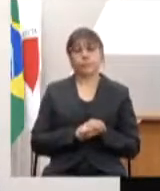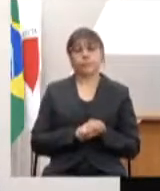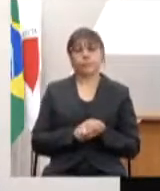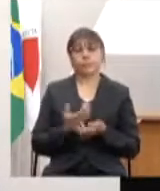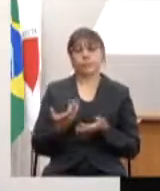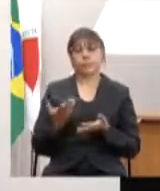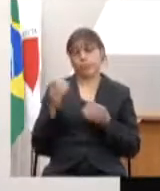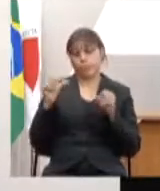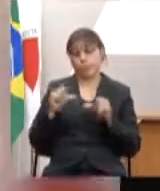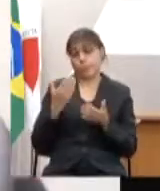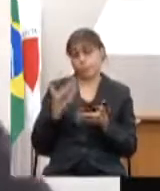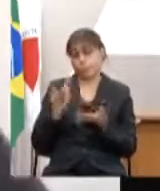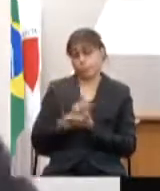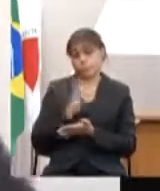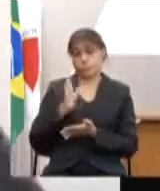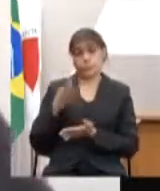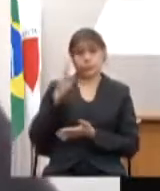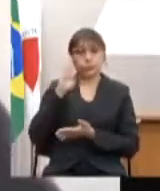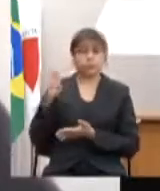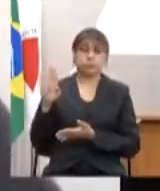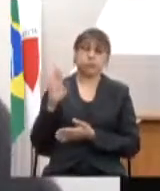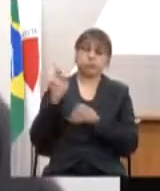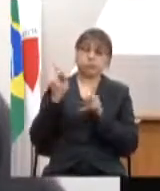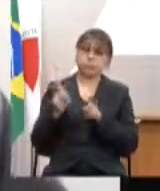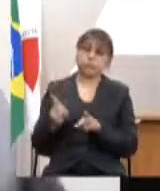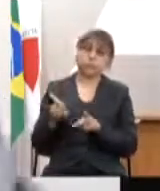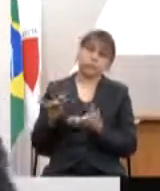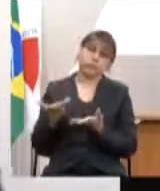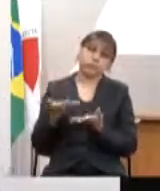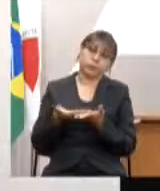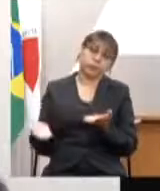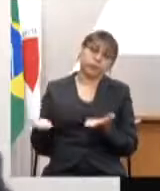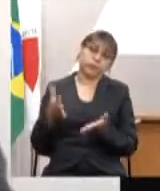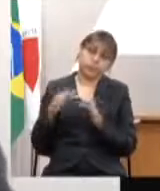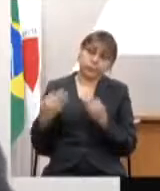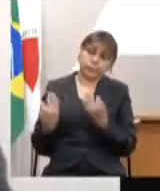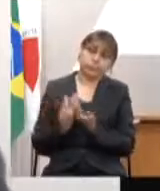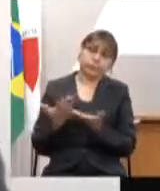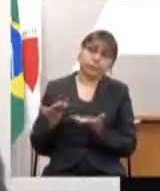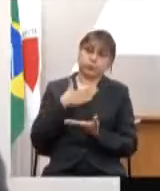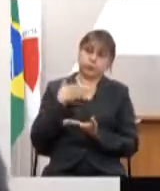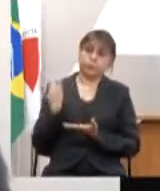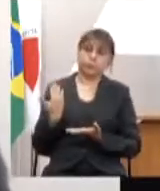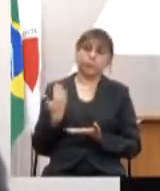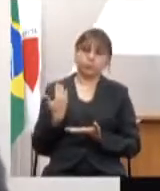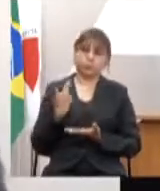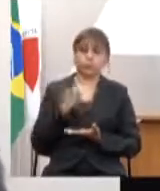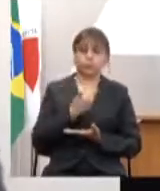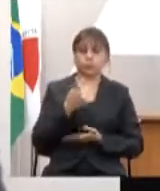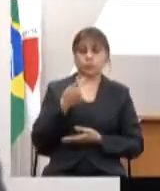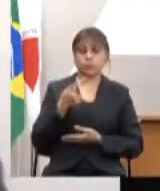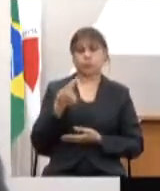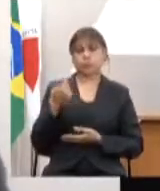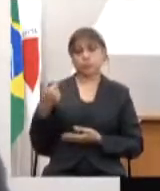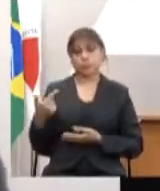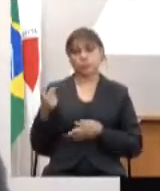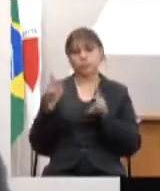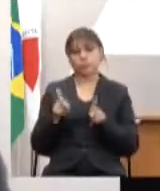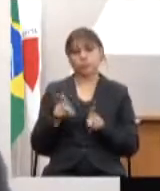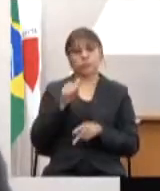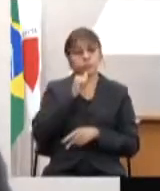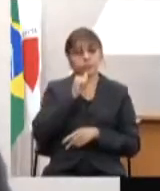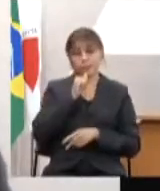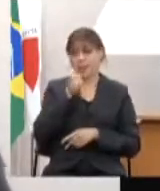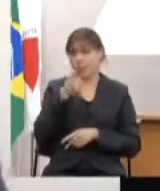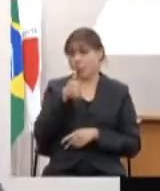aconteceu principalmente para quem perdeu familiares nessa tragédia criminosa 272 pessoas 11 ainda não